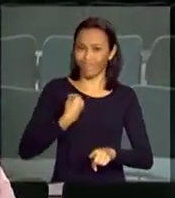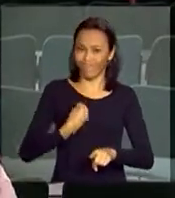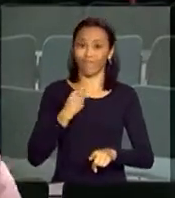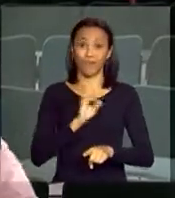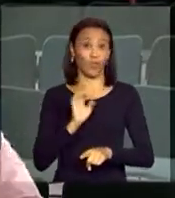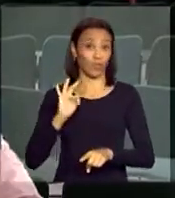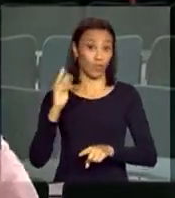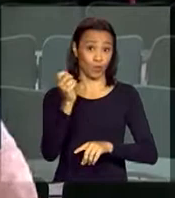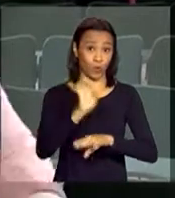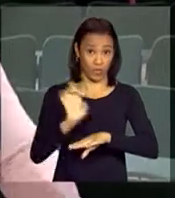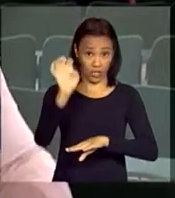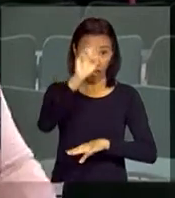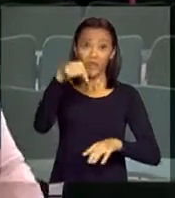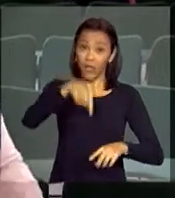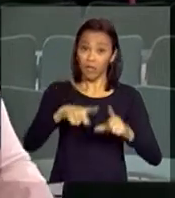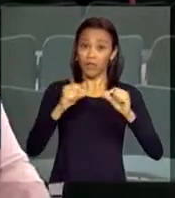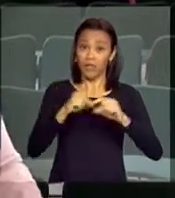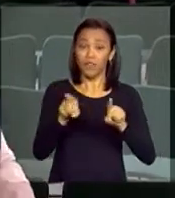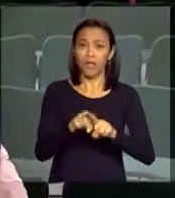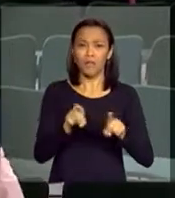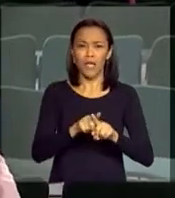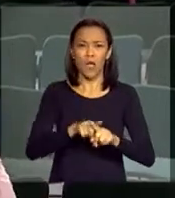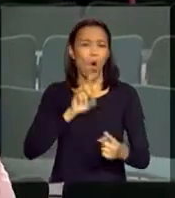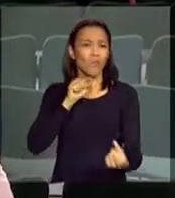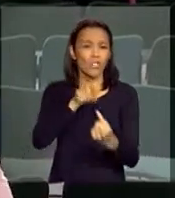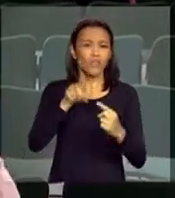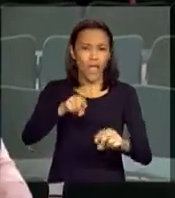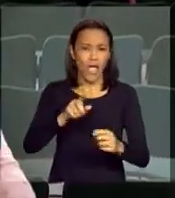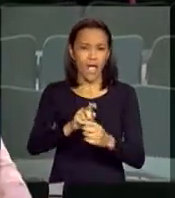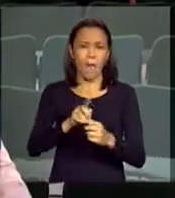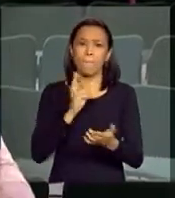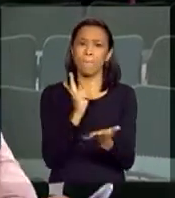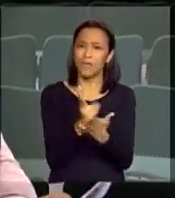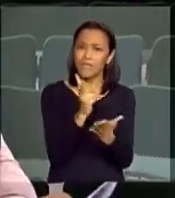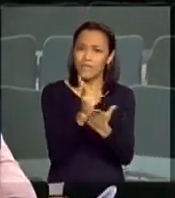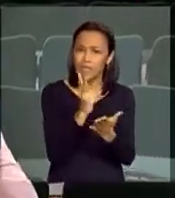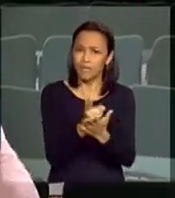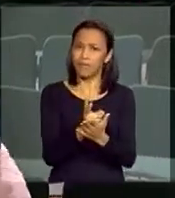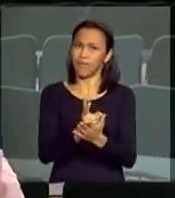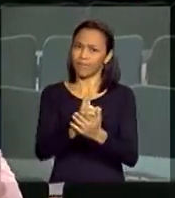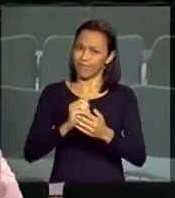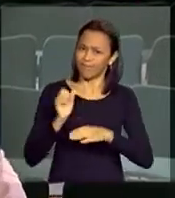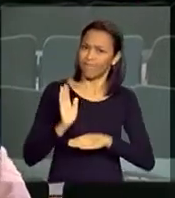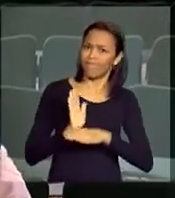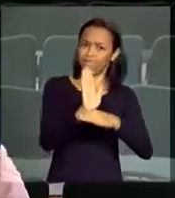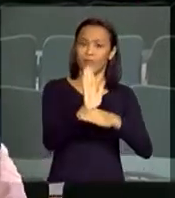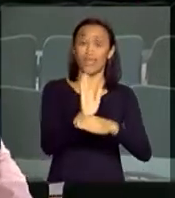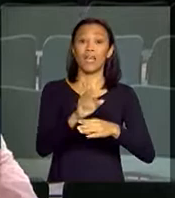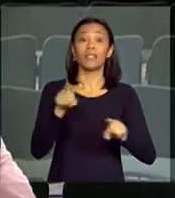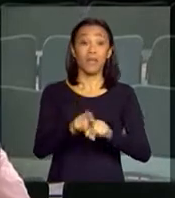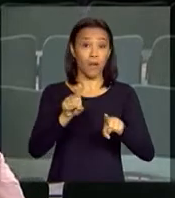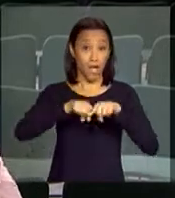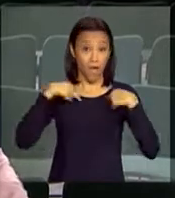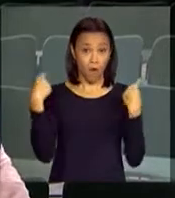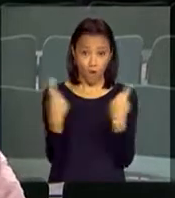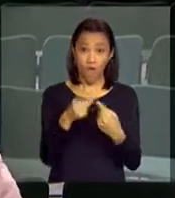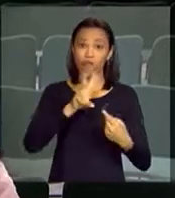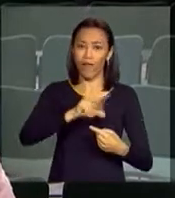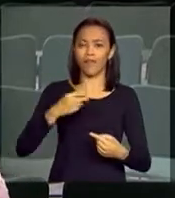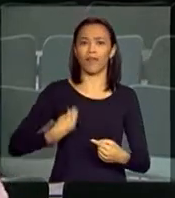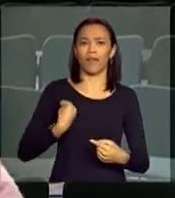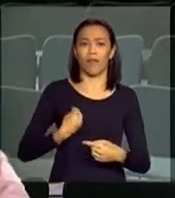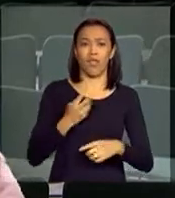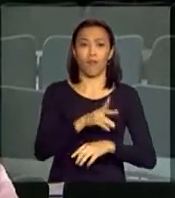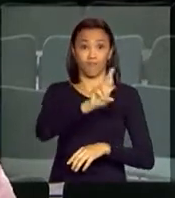Distrito Federal. A intenção é aumentar o poder de autuação destes órgãos. A solenidade vai contar com a participação de